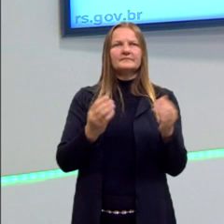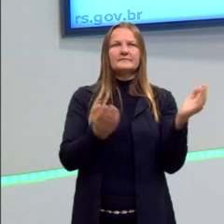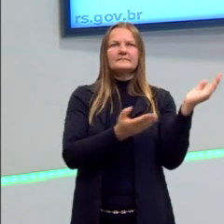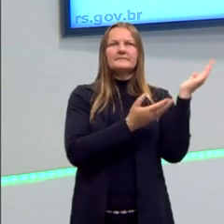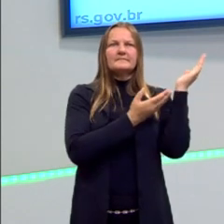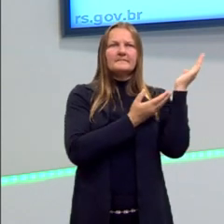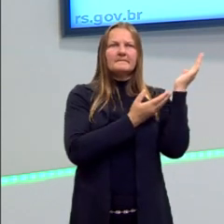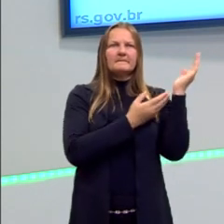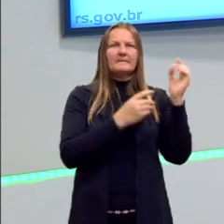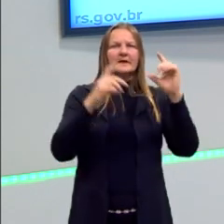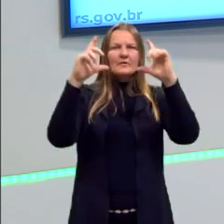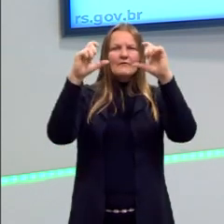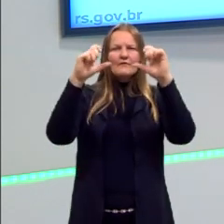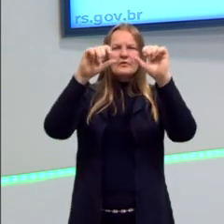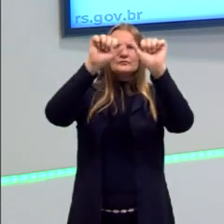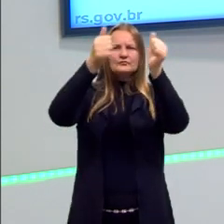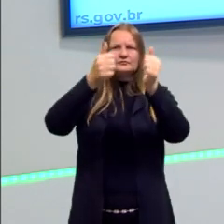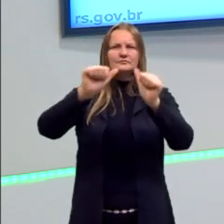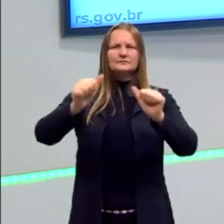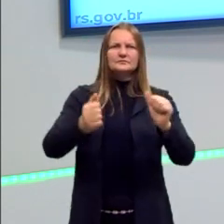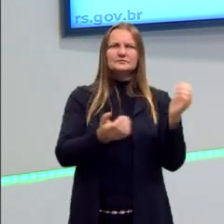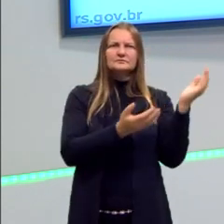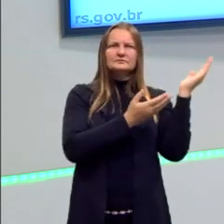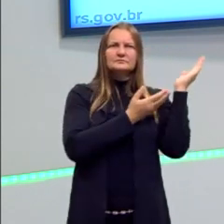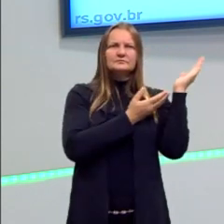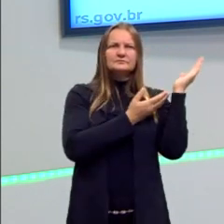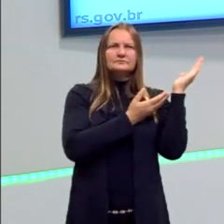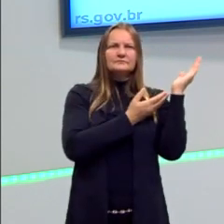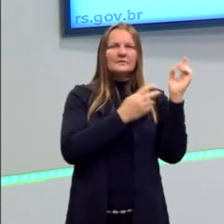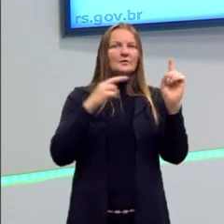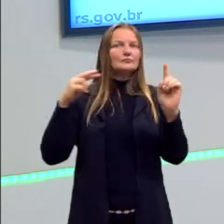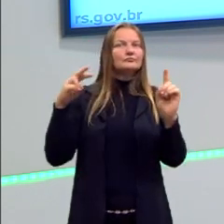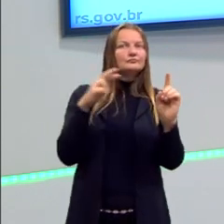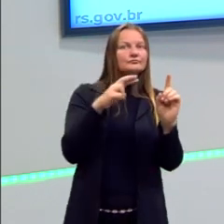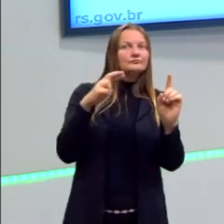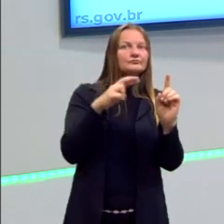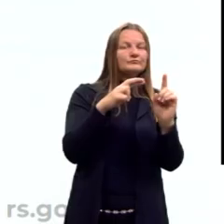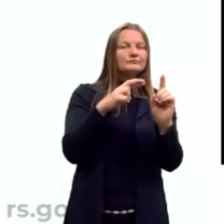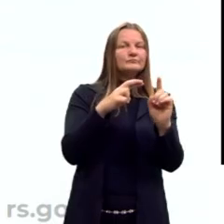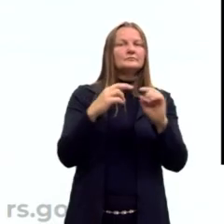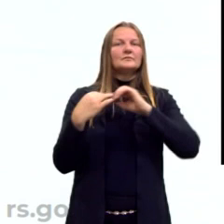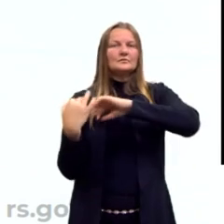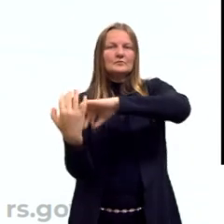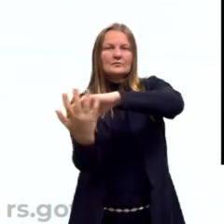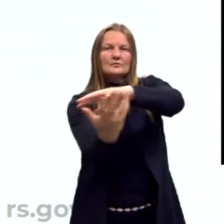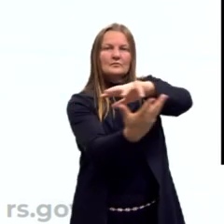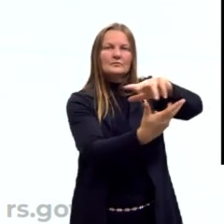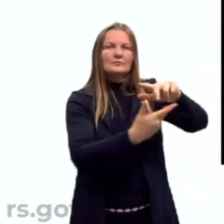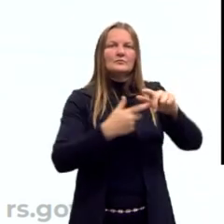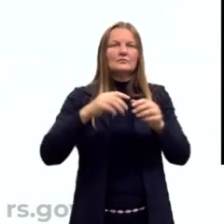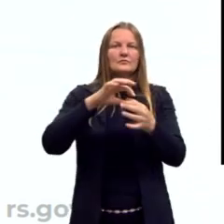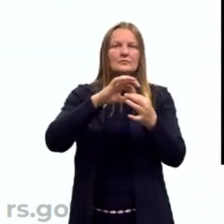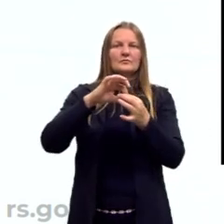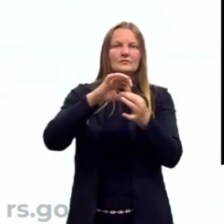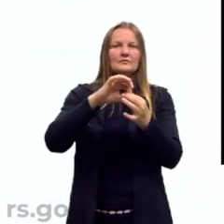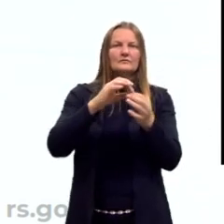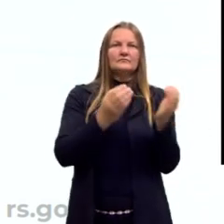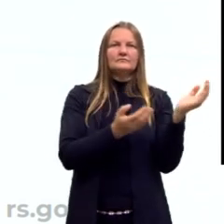algumas imagens para nós nos referirmos sobre a questão da globalização, né? Vejam esta